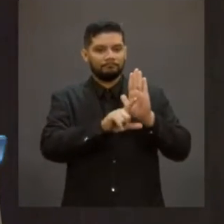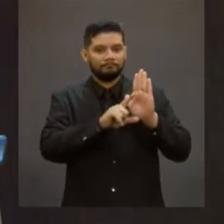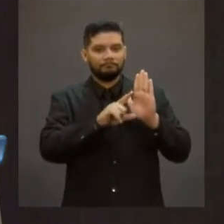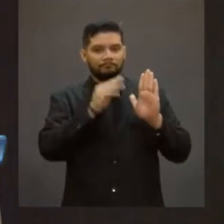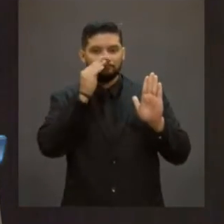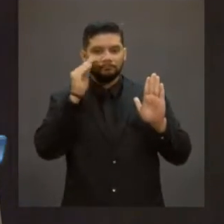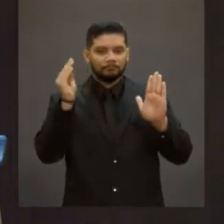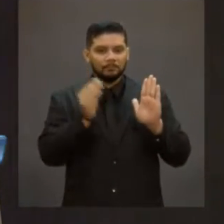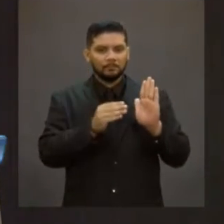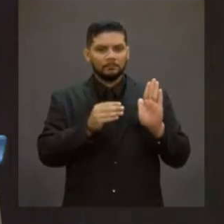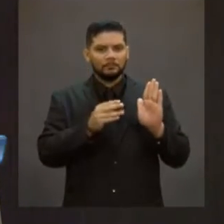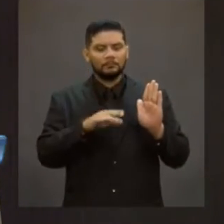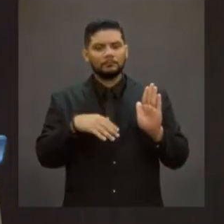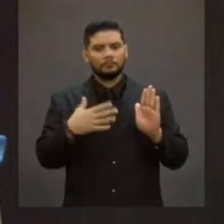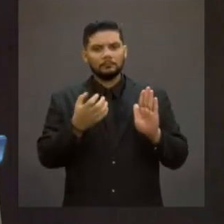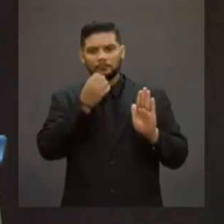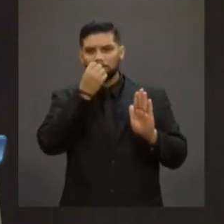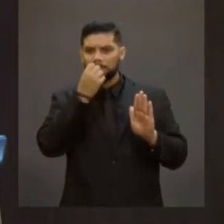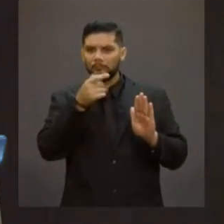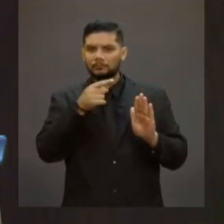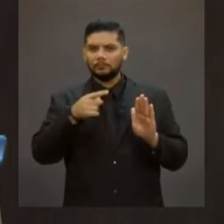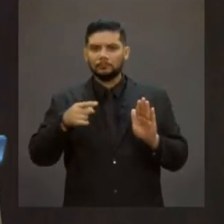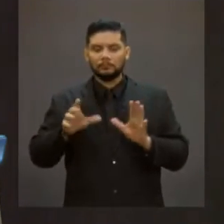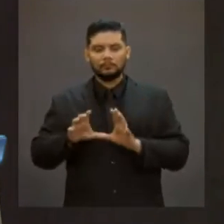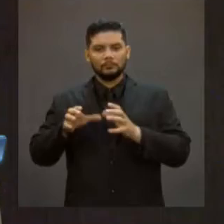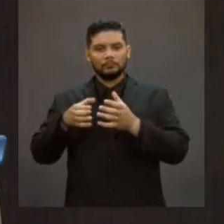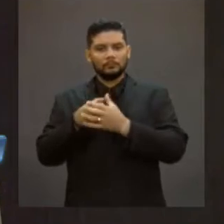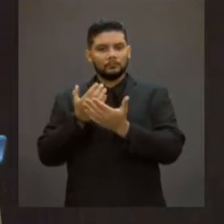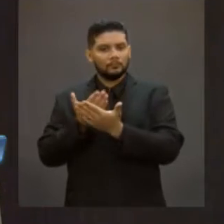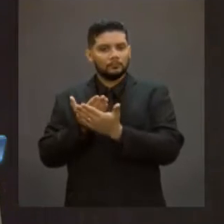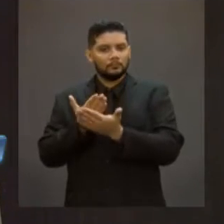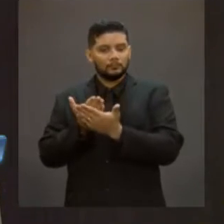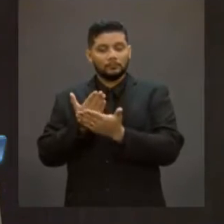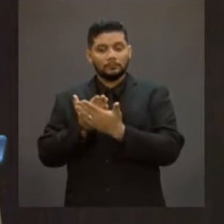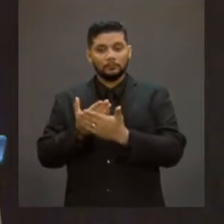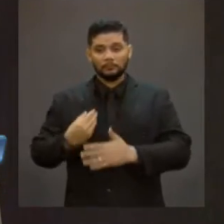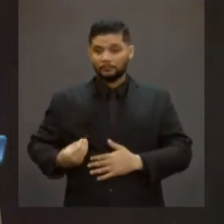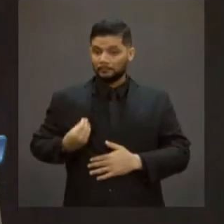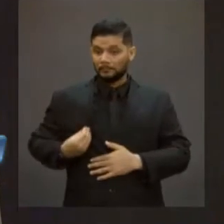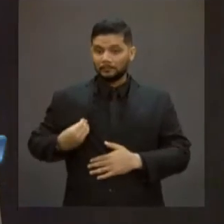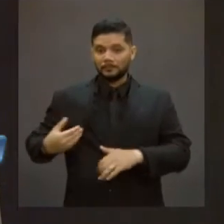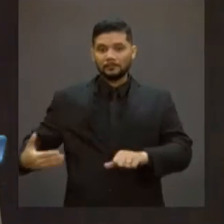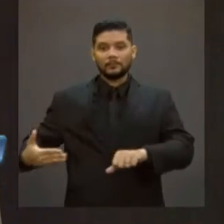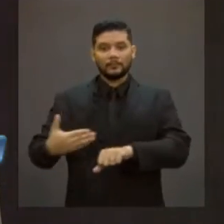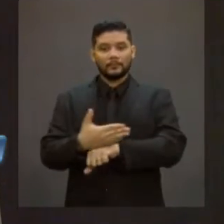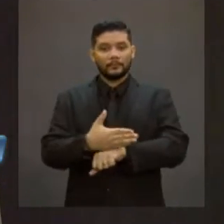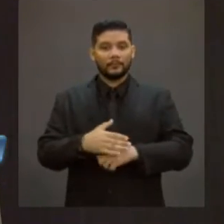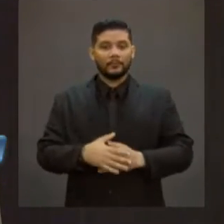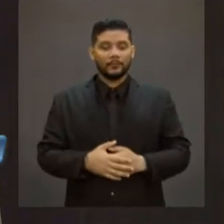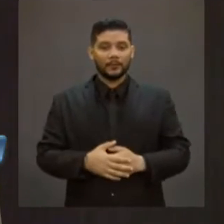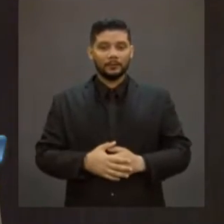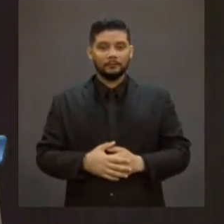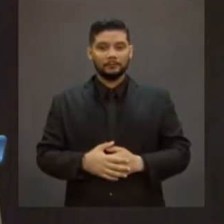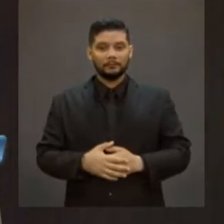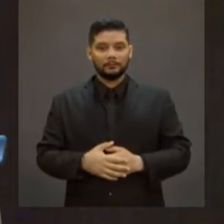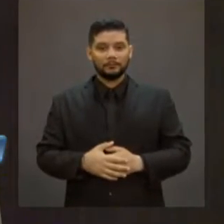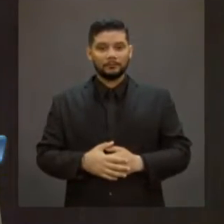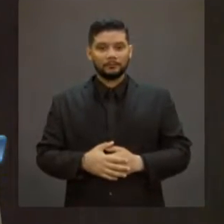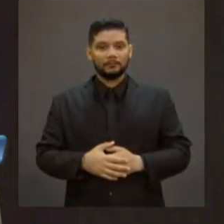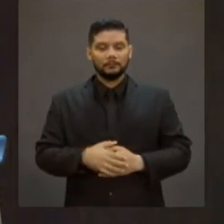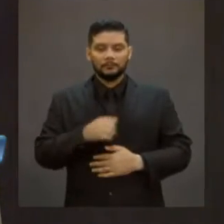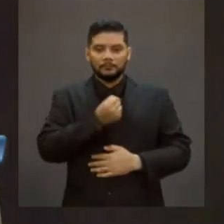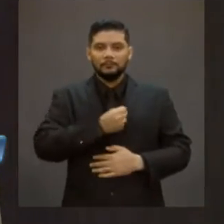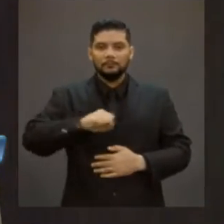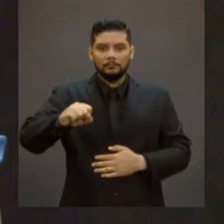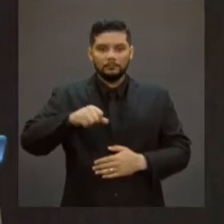acho que é muito importante esse conjunto de estudantes estar aqui, dentre outras coisas, para a gente afirmar a nossa defesa da